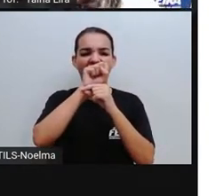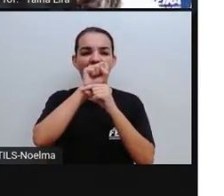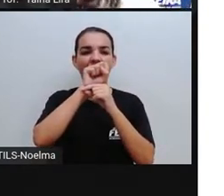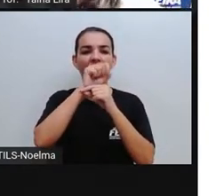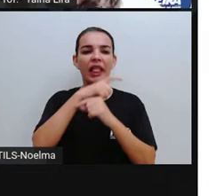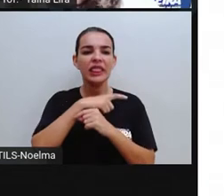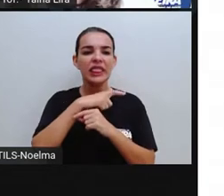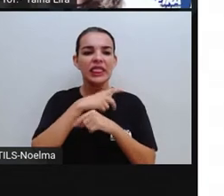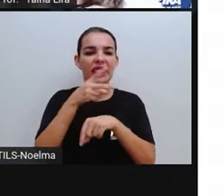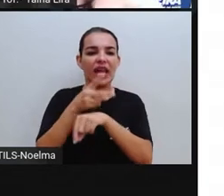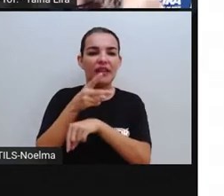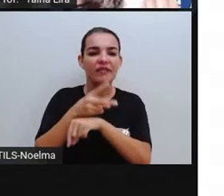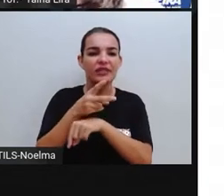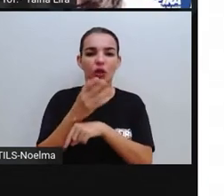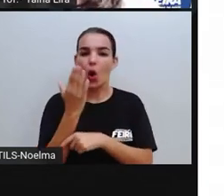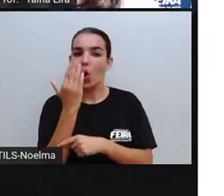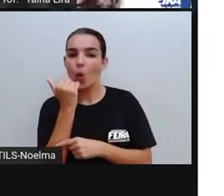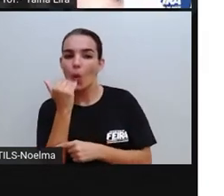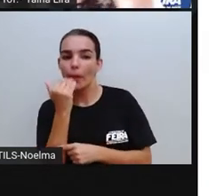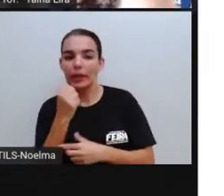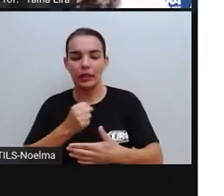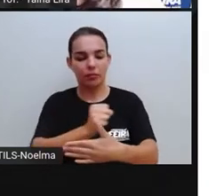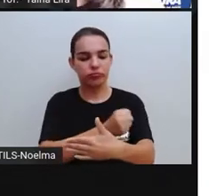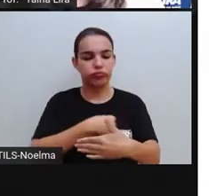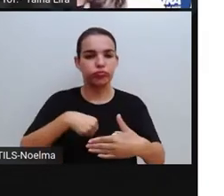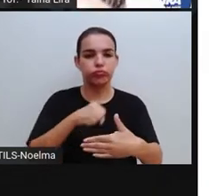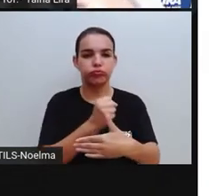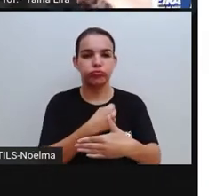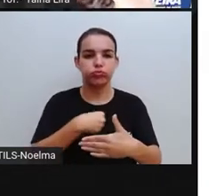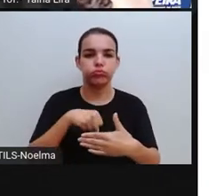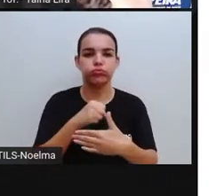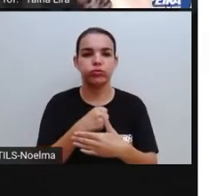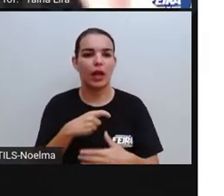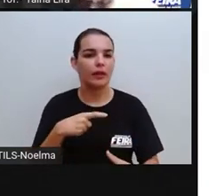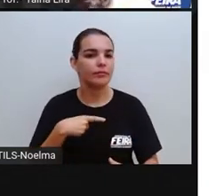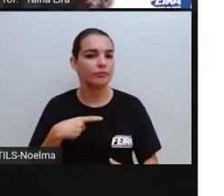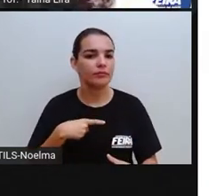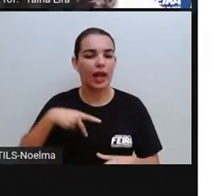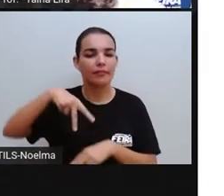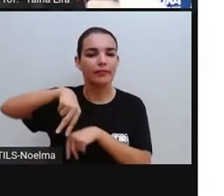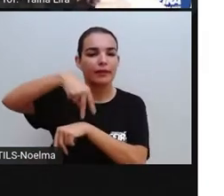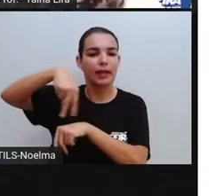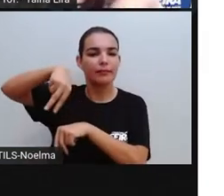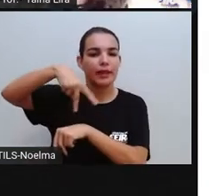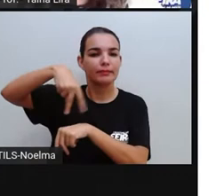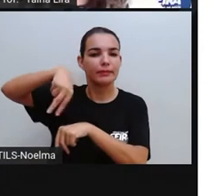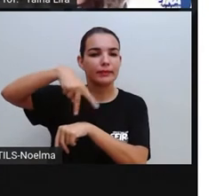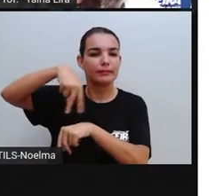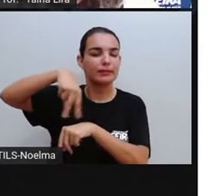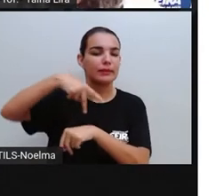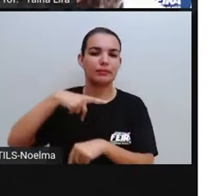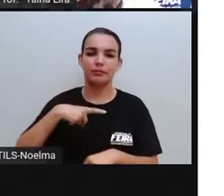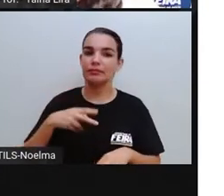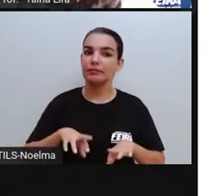A gente tem uns canais aí que postam vários tipos de vídeos, né? De game, de dança, enfim.